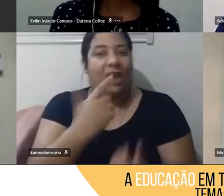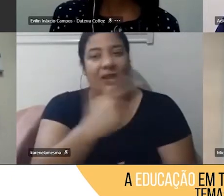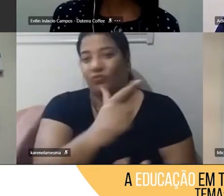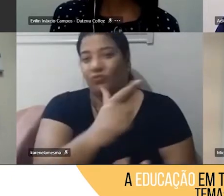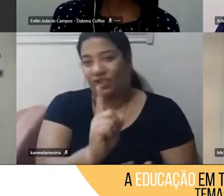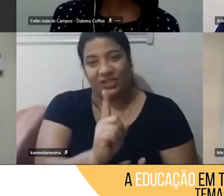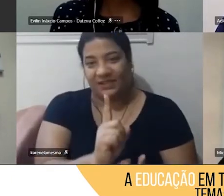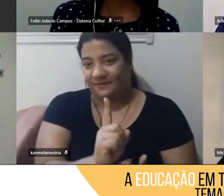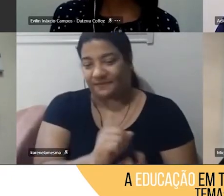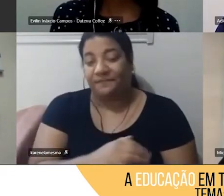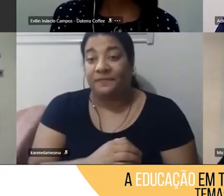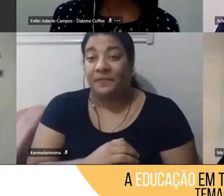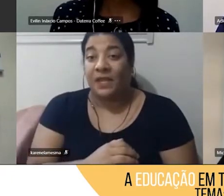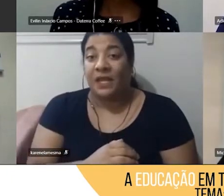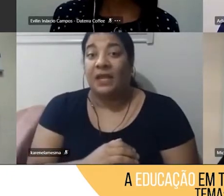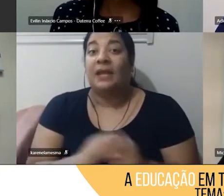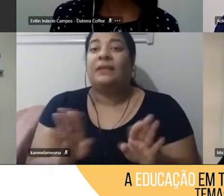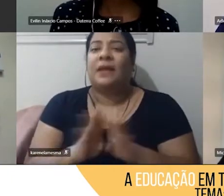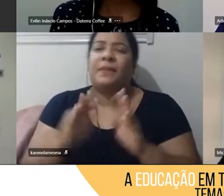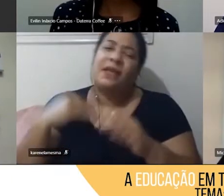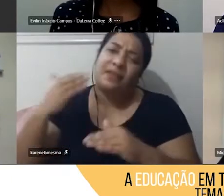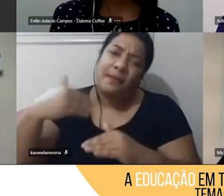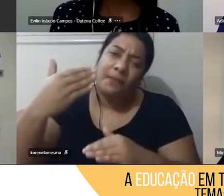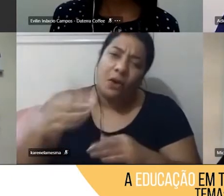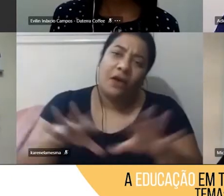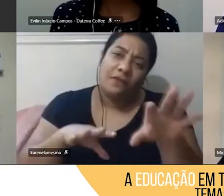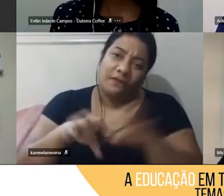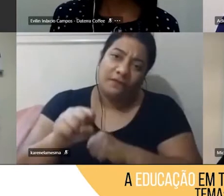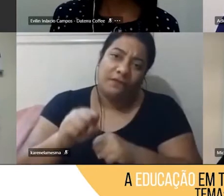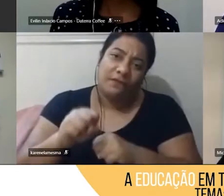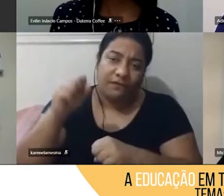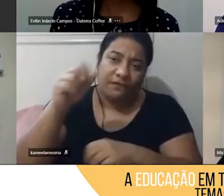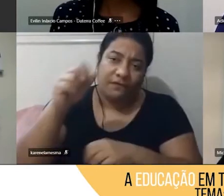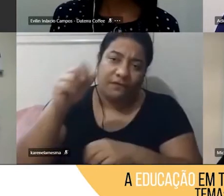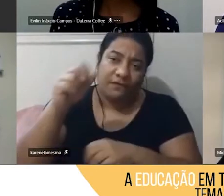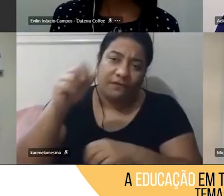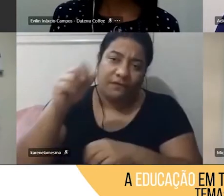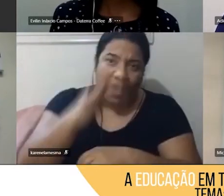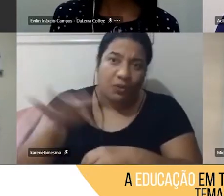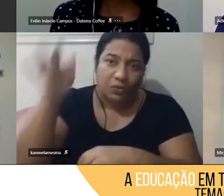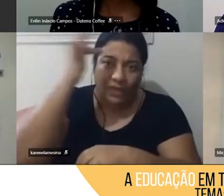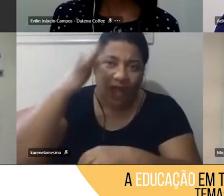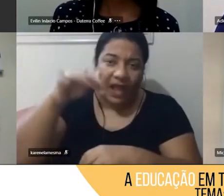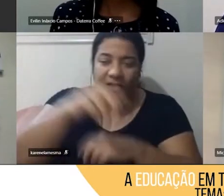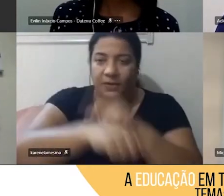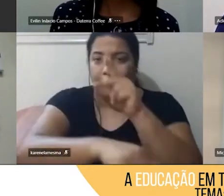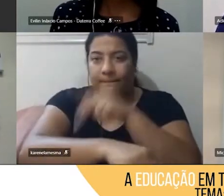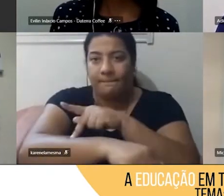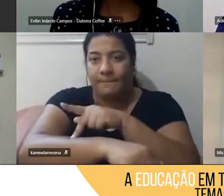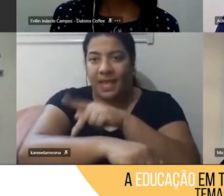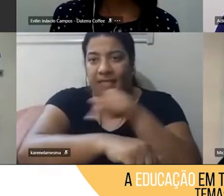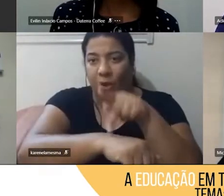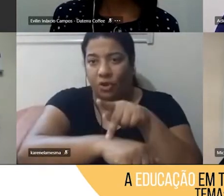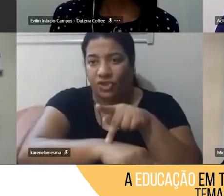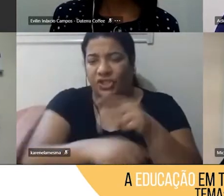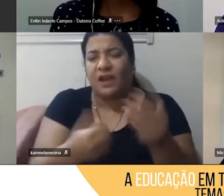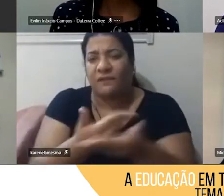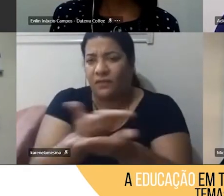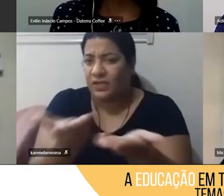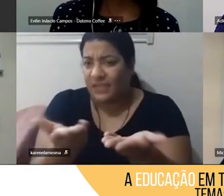Também na formação, quando eu fiz pedagogia, que a grande parte de vocês também, nós não